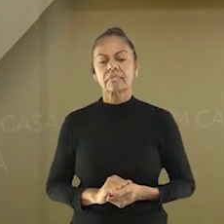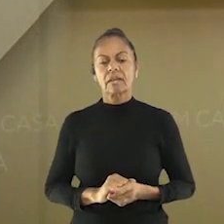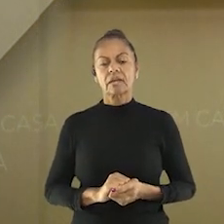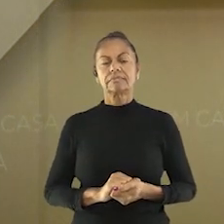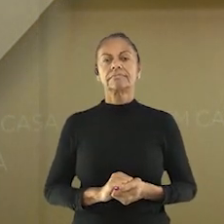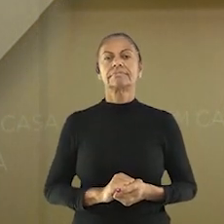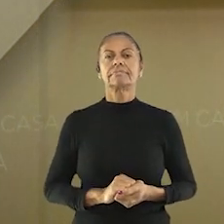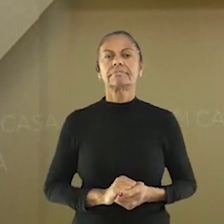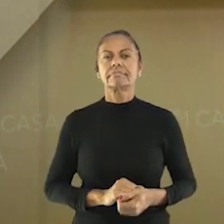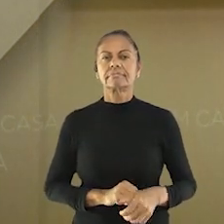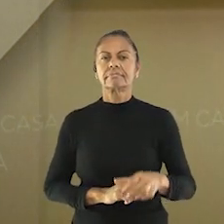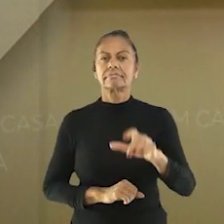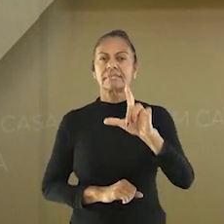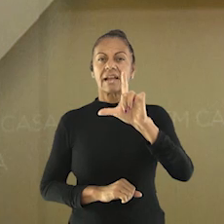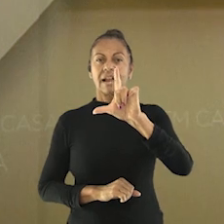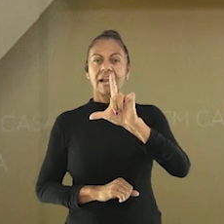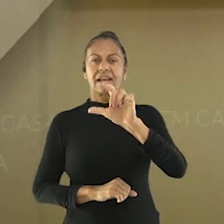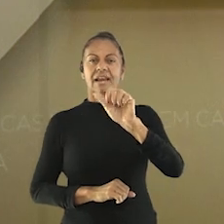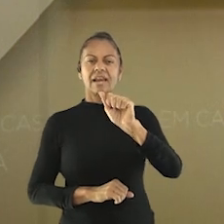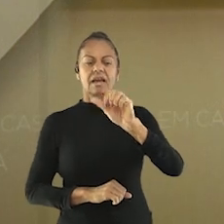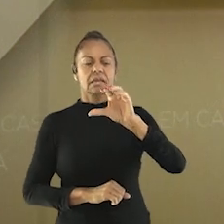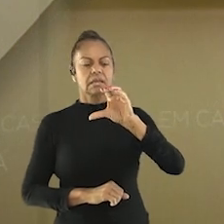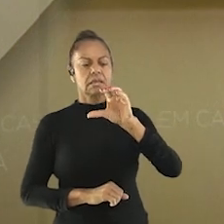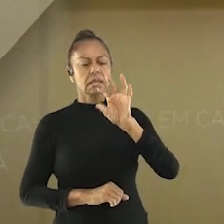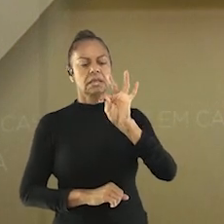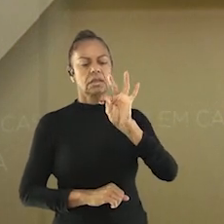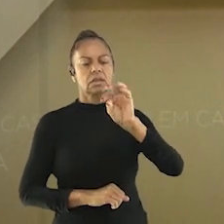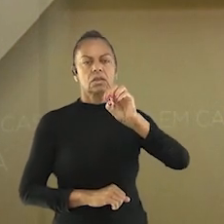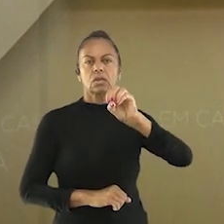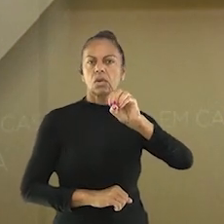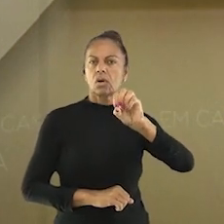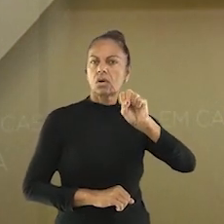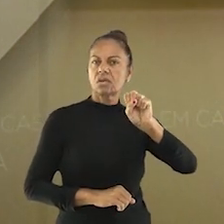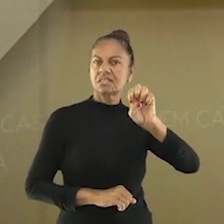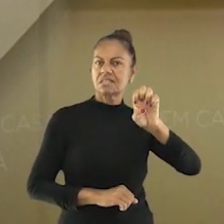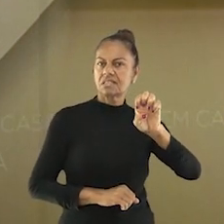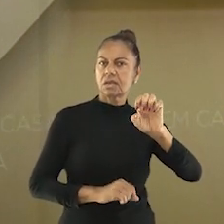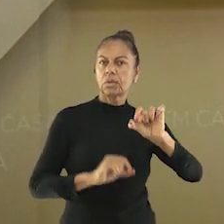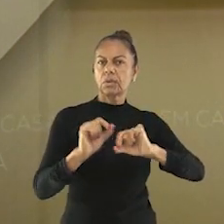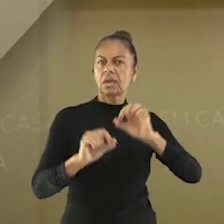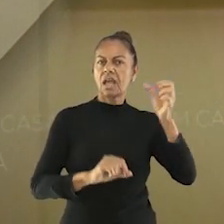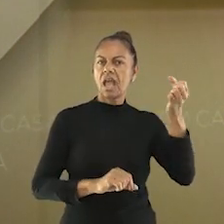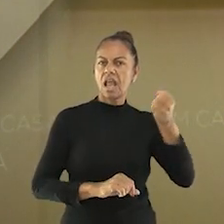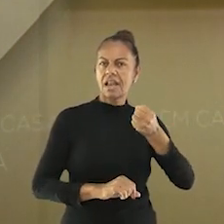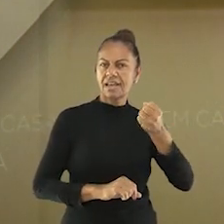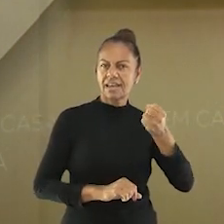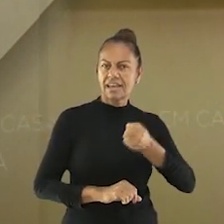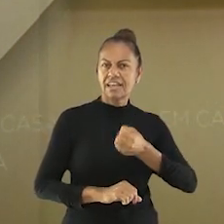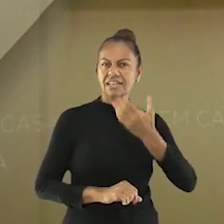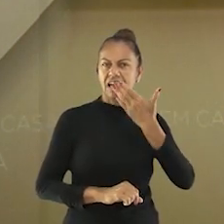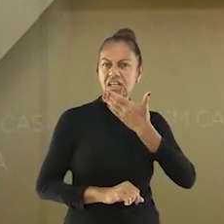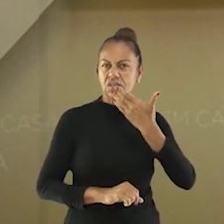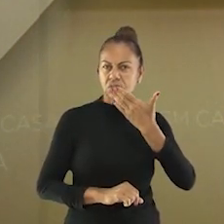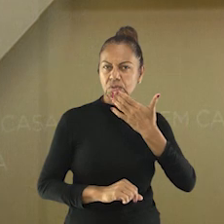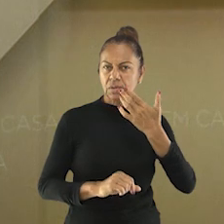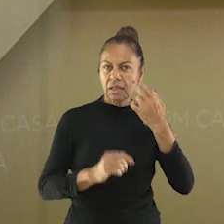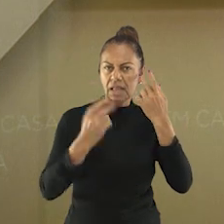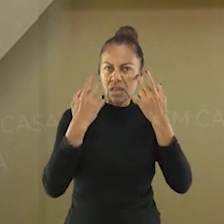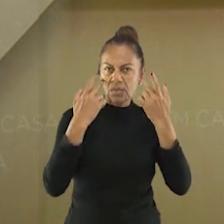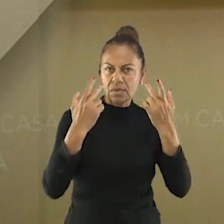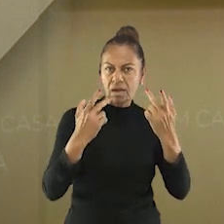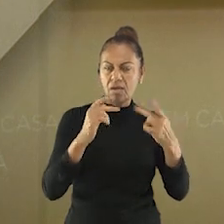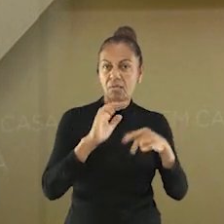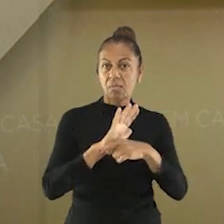A intolerância à lactose, muito conhecida também, é bem comum. A lactose é o açúcar natural que é trazido no leite.